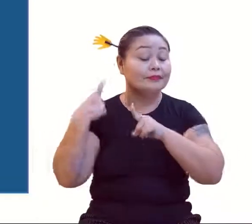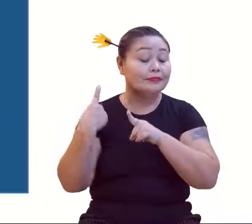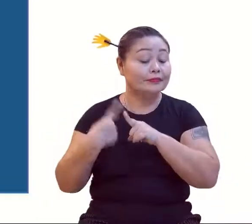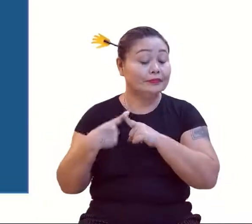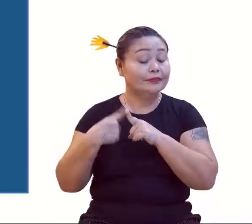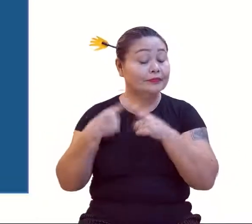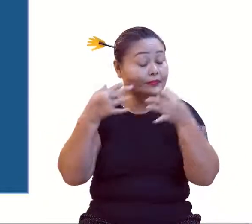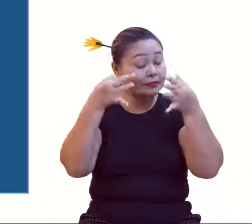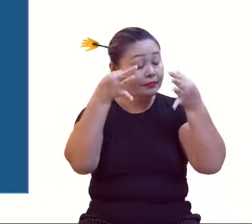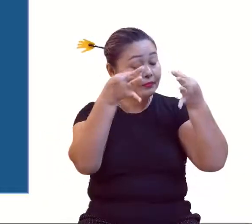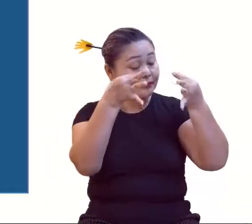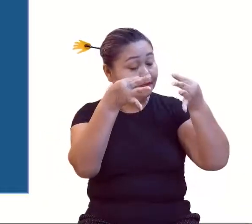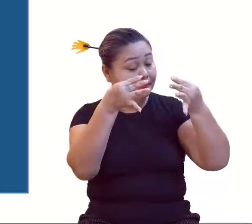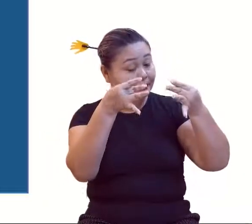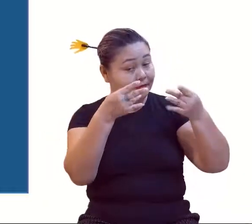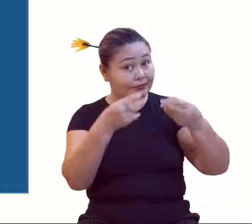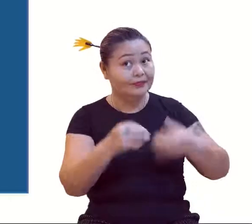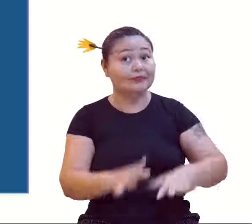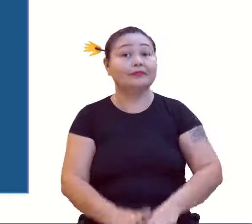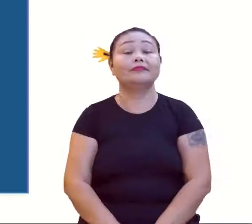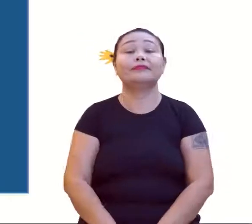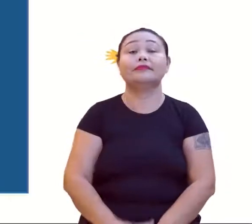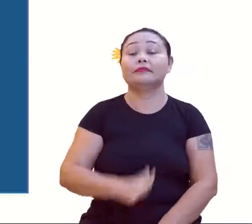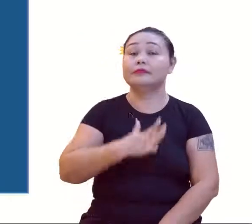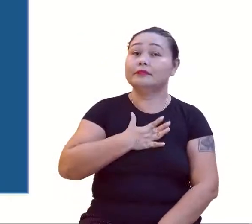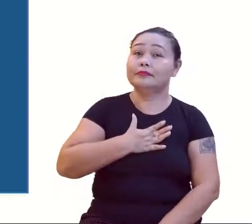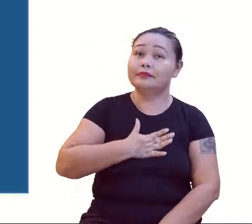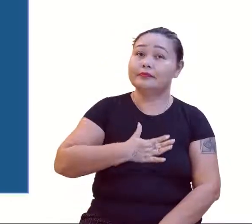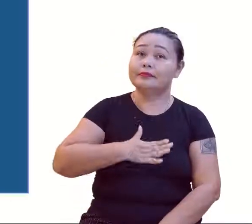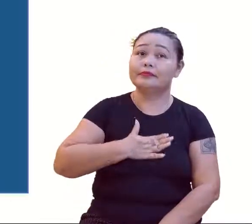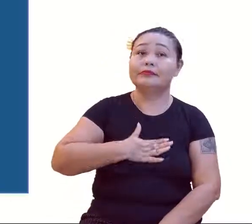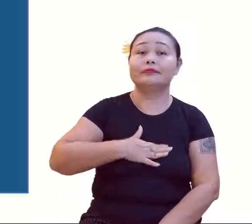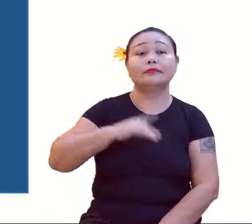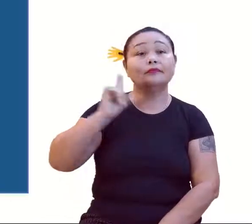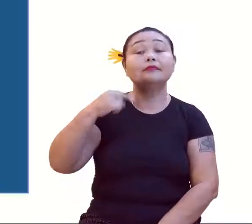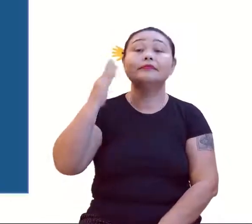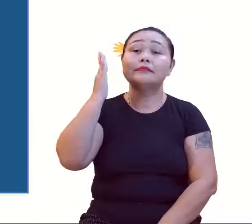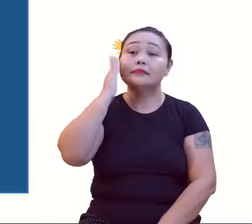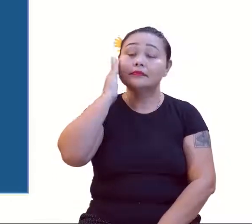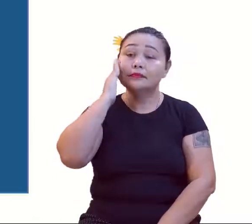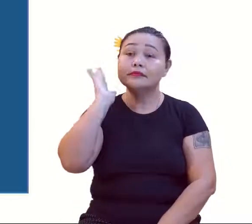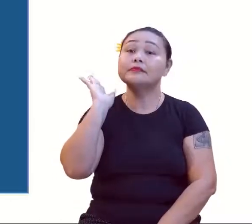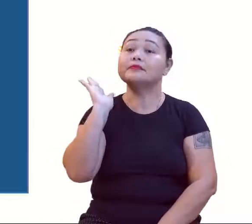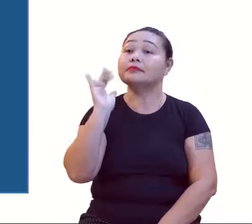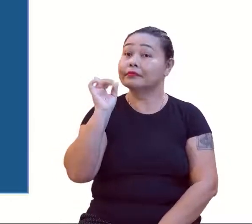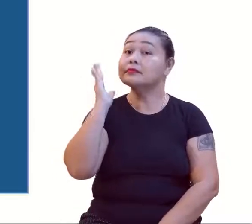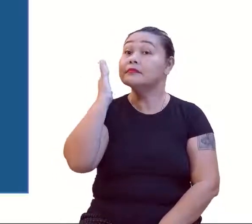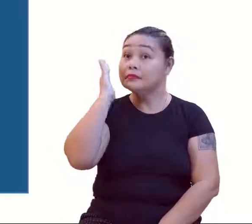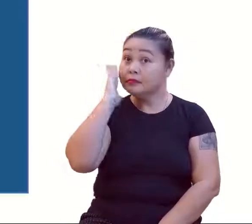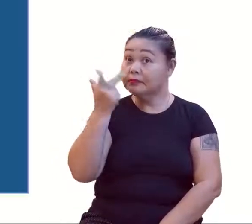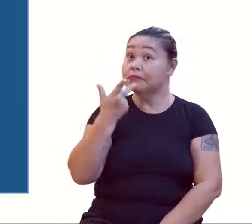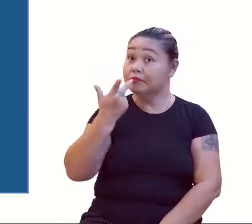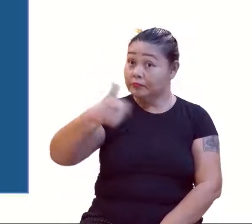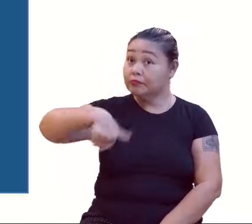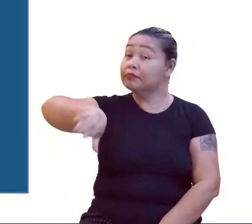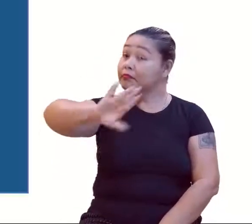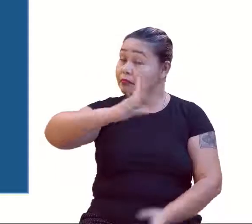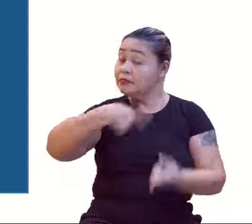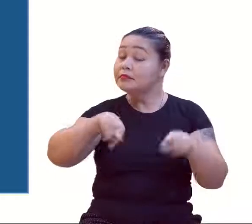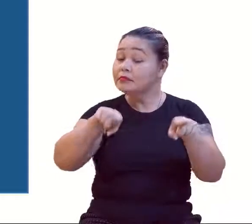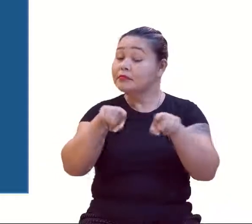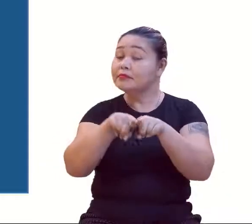detalhes aí. Muita calma Bom, mas eu já sei de uma coisa. Já sei de uma coisa e vou falar, porque eles já sabem também.